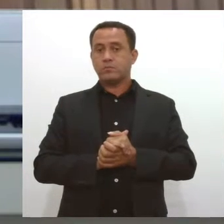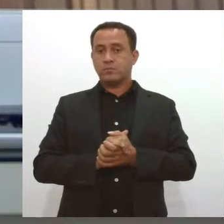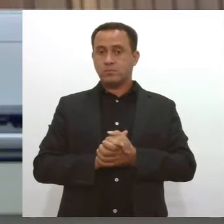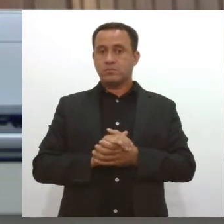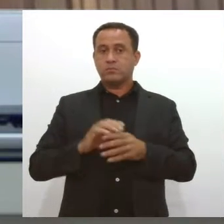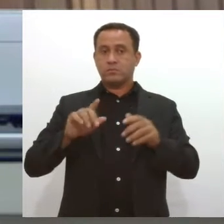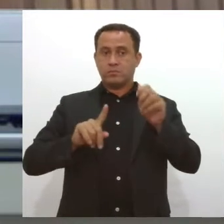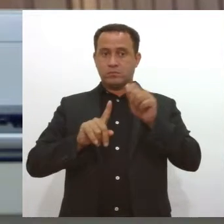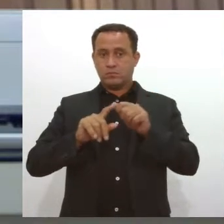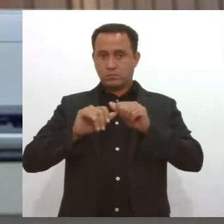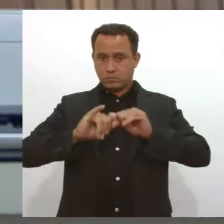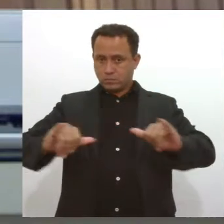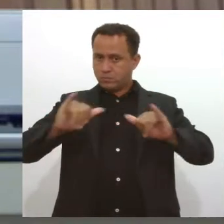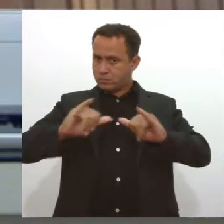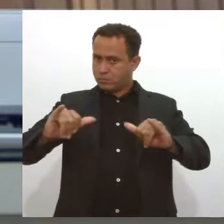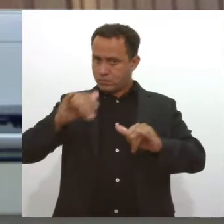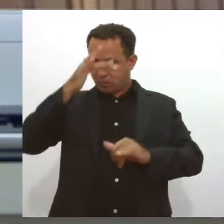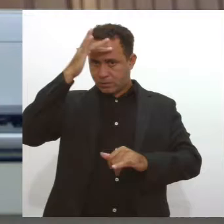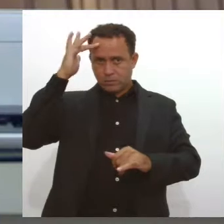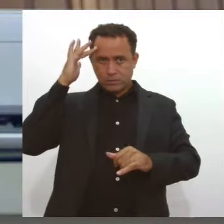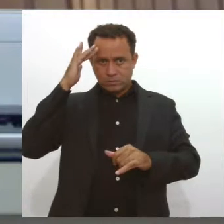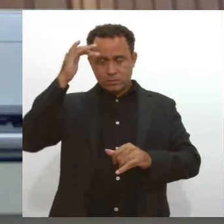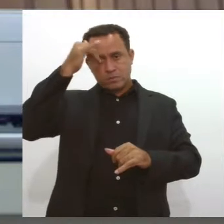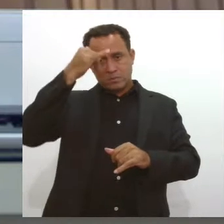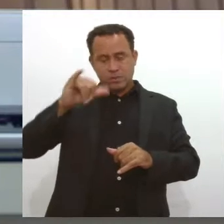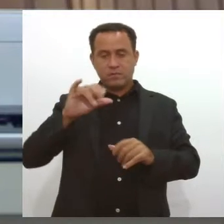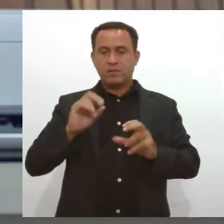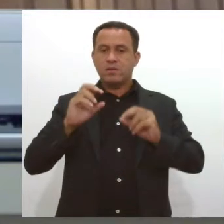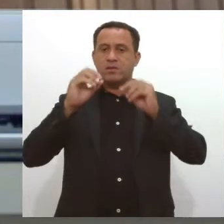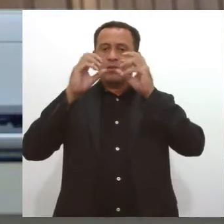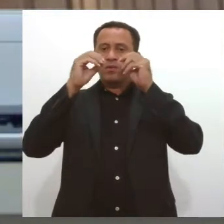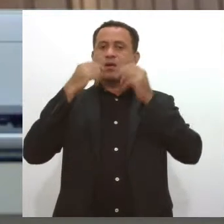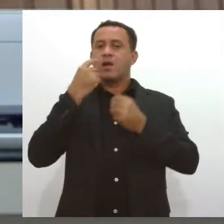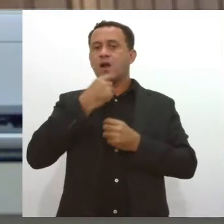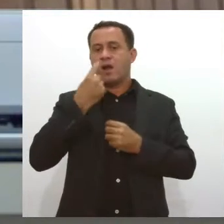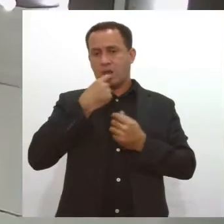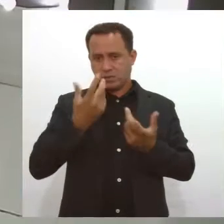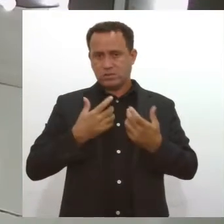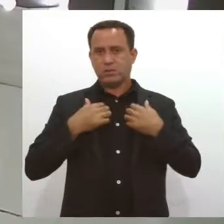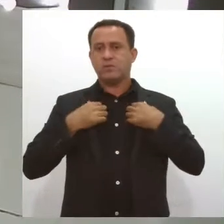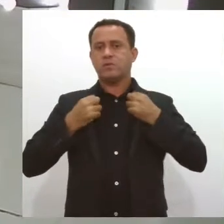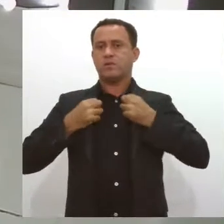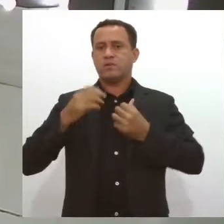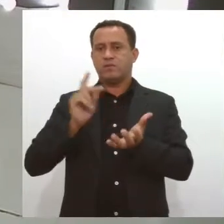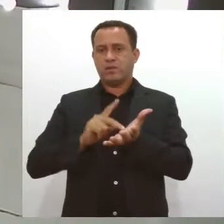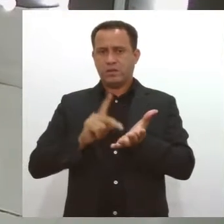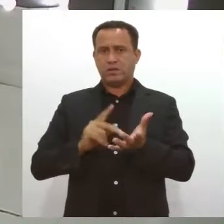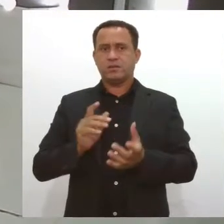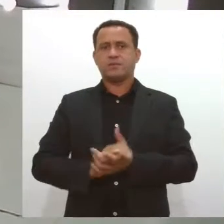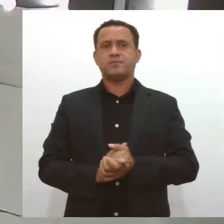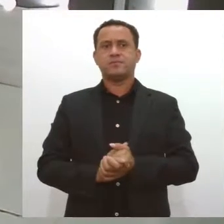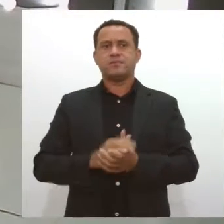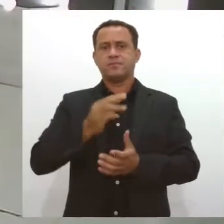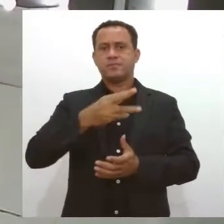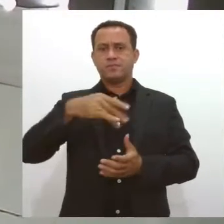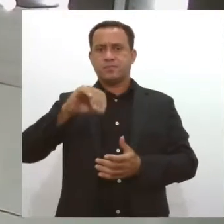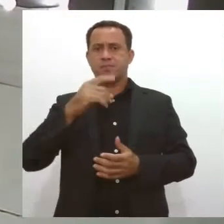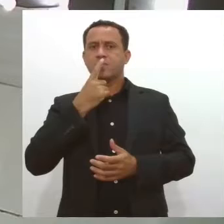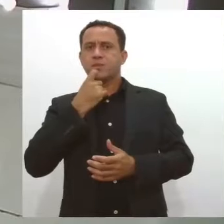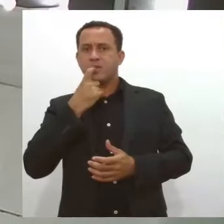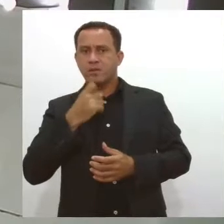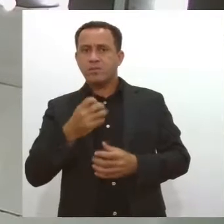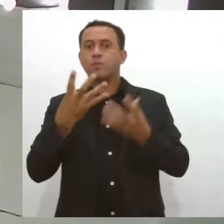mês de conscientização, prevenção do câncer de boca. Verdade. Com a pandemia, muitas pessoas